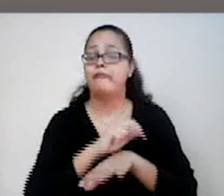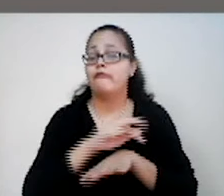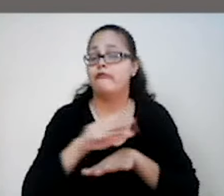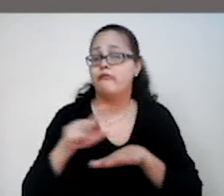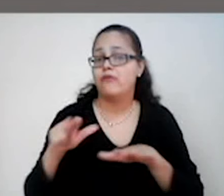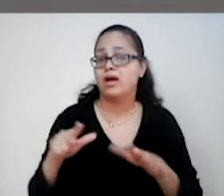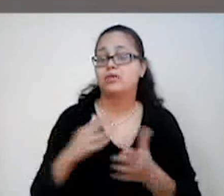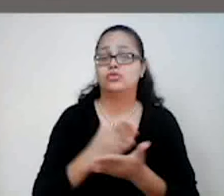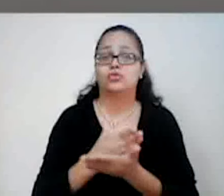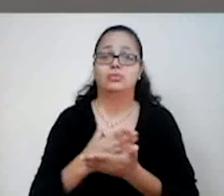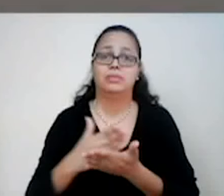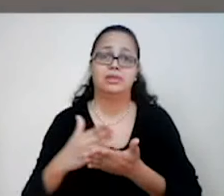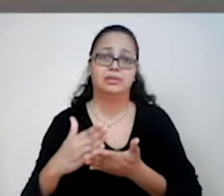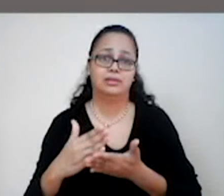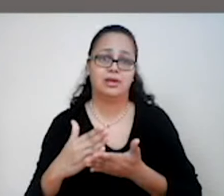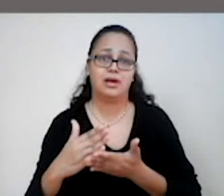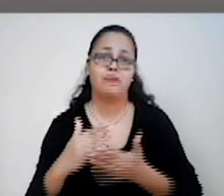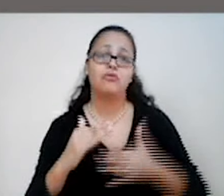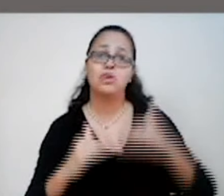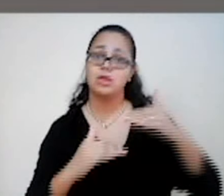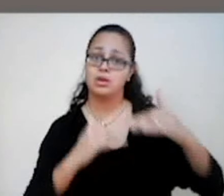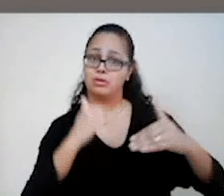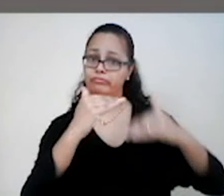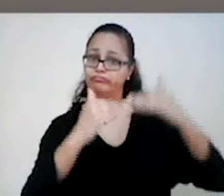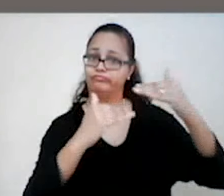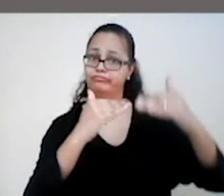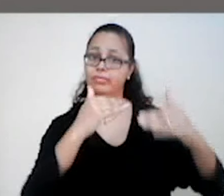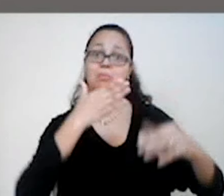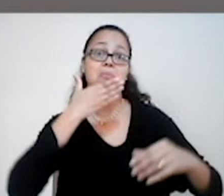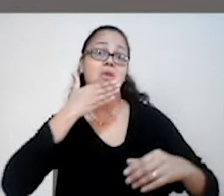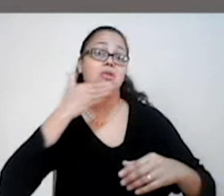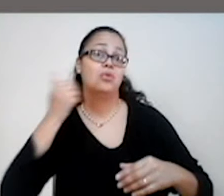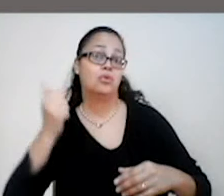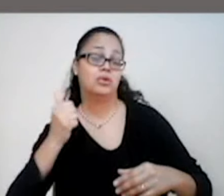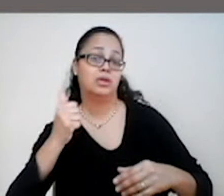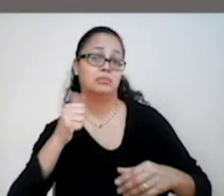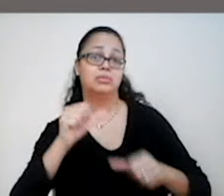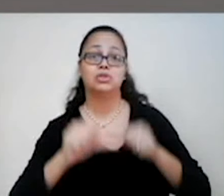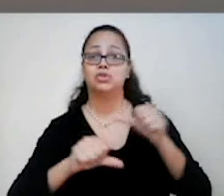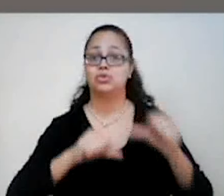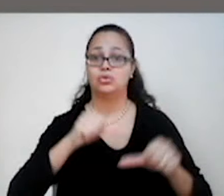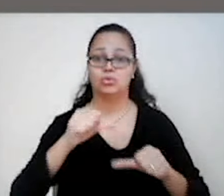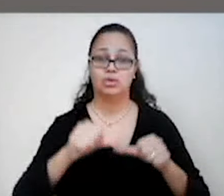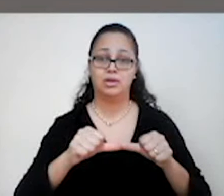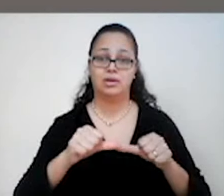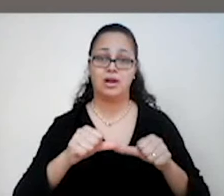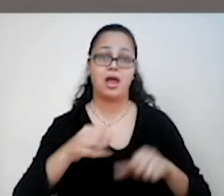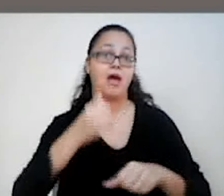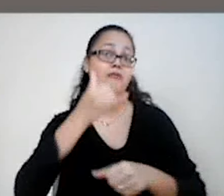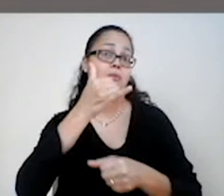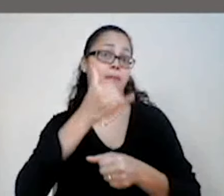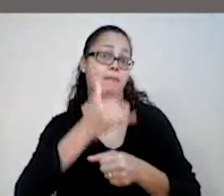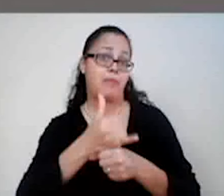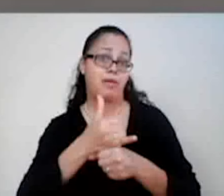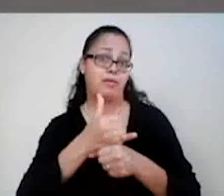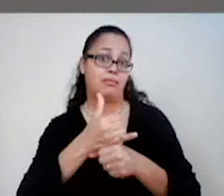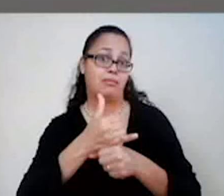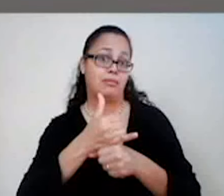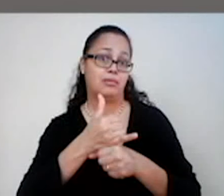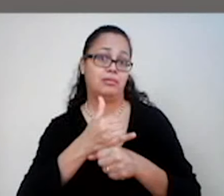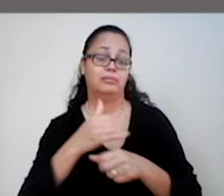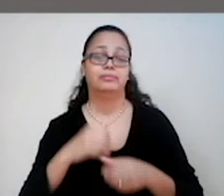começavam assim e iam passando, né? Para oficiais. Depois se tornavam mestres de ofício, ok?